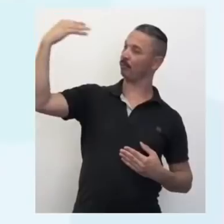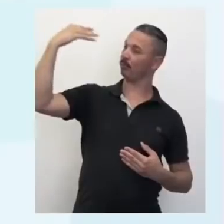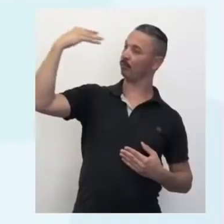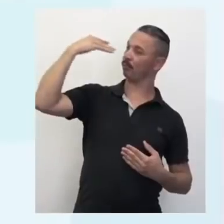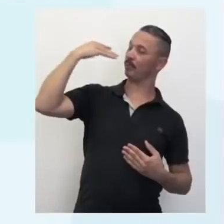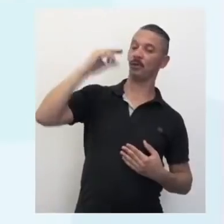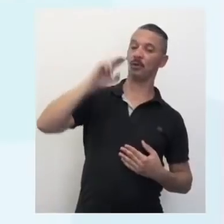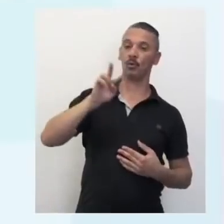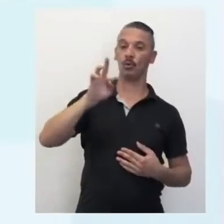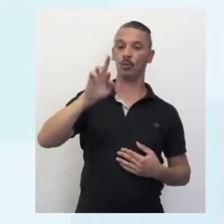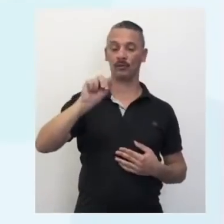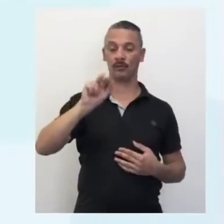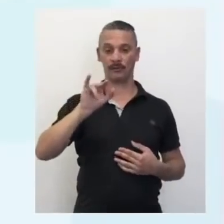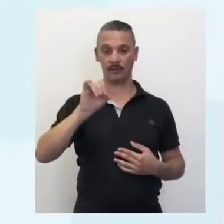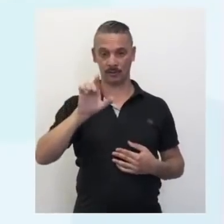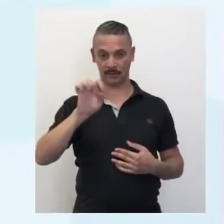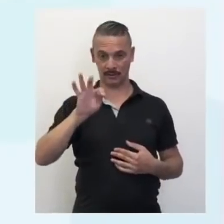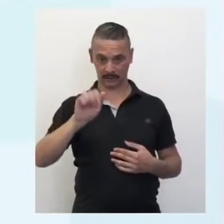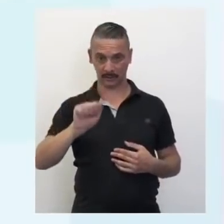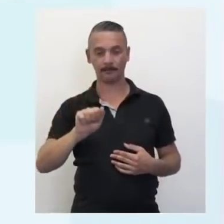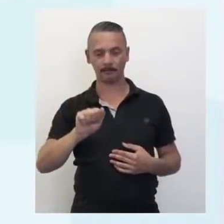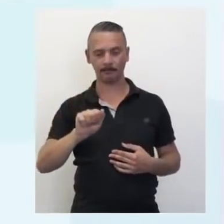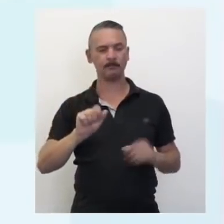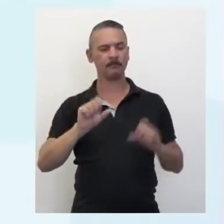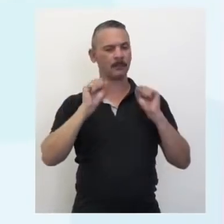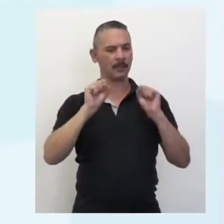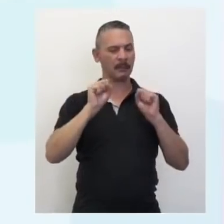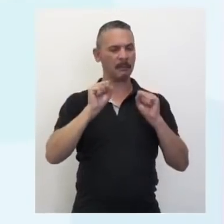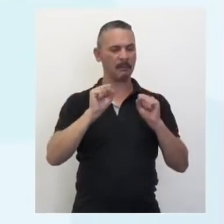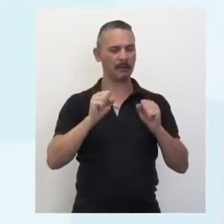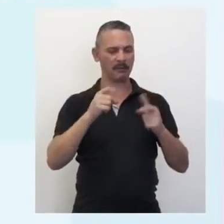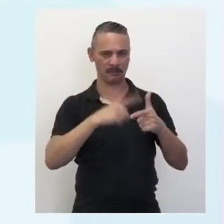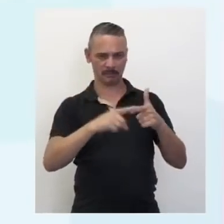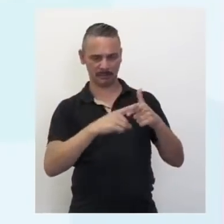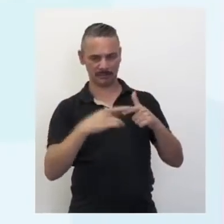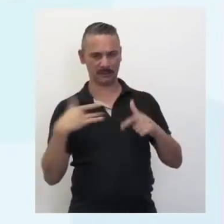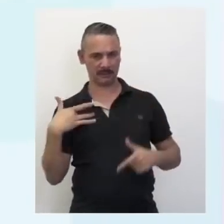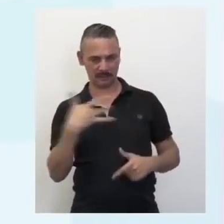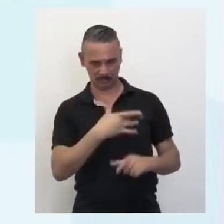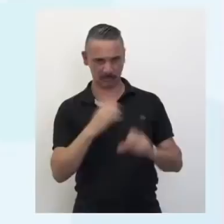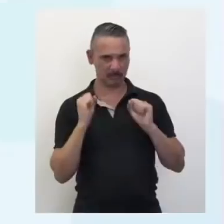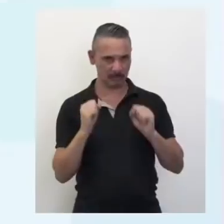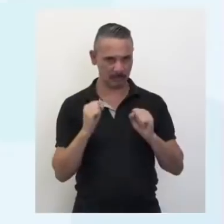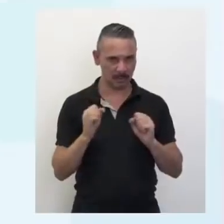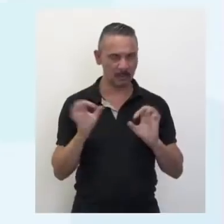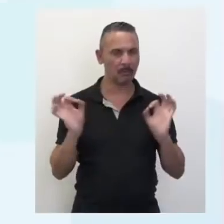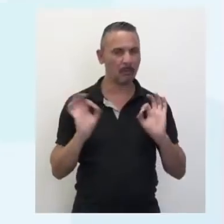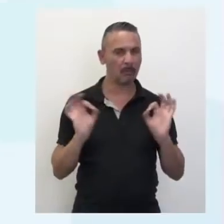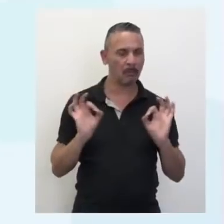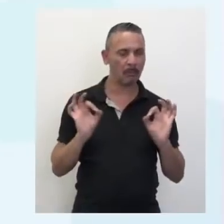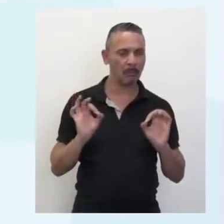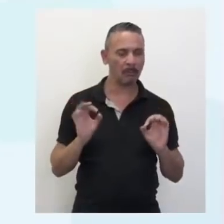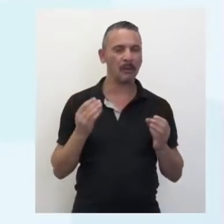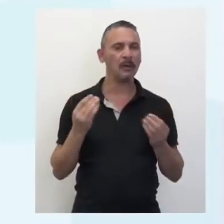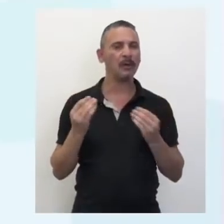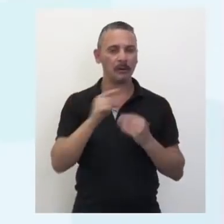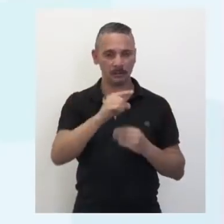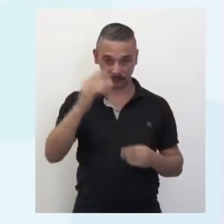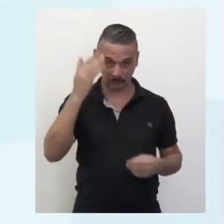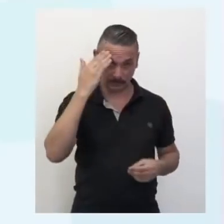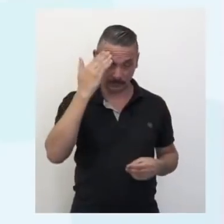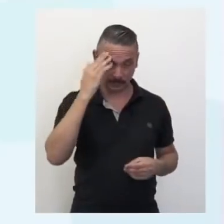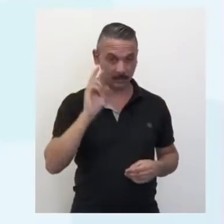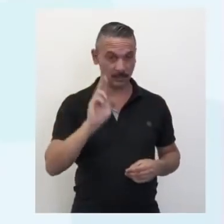aí ultravioleta, você já deve ter ouvido falar, ela pode ser prejudicial à saúde? Já ouviu falar alguma coisa a respeito? Ou você sabe?